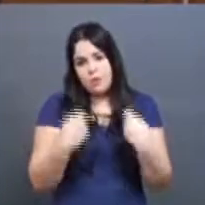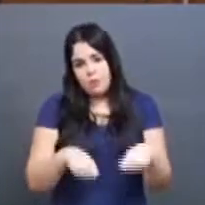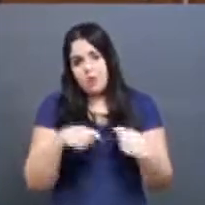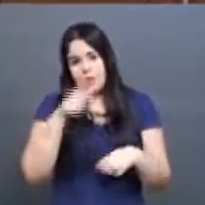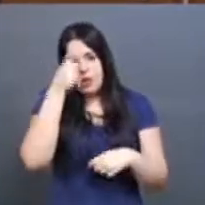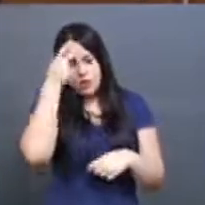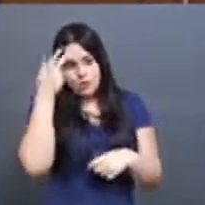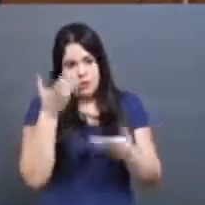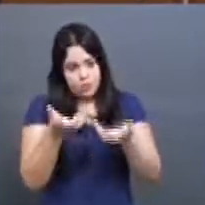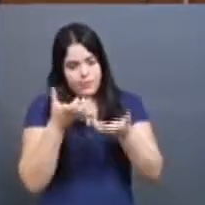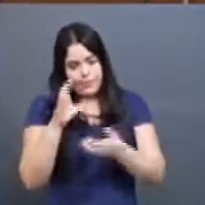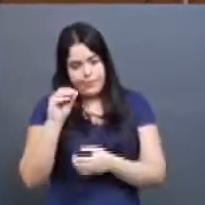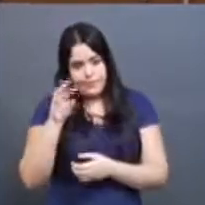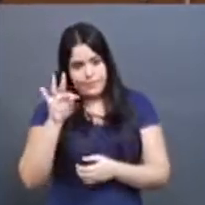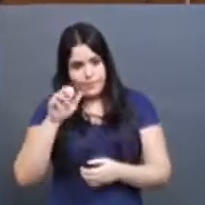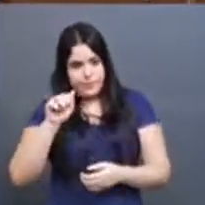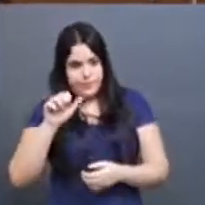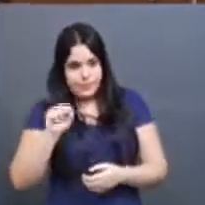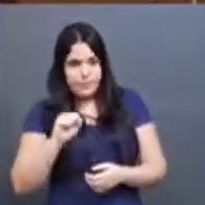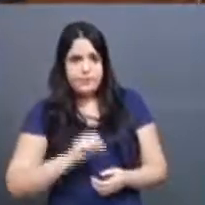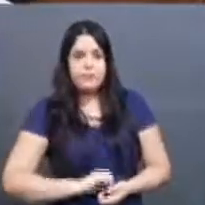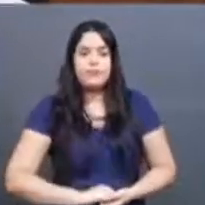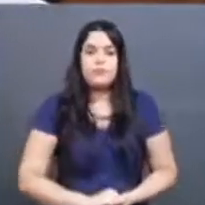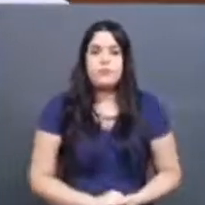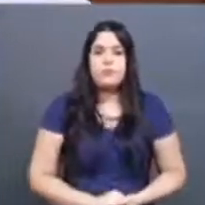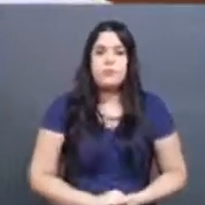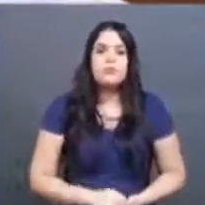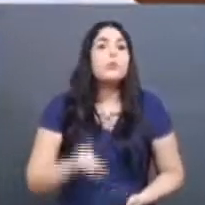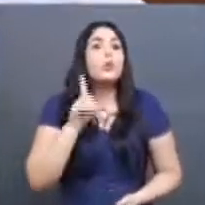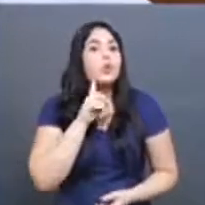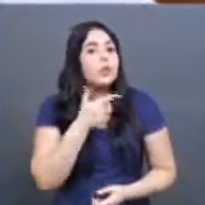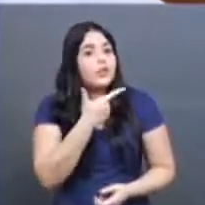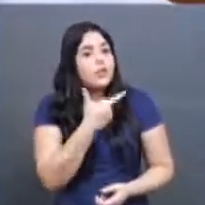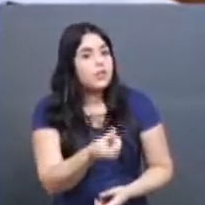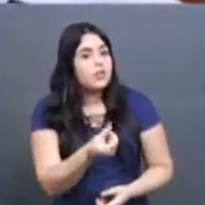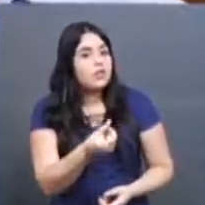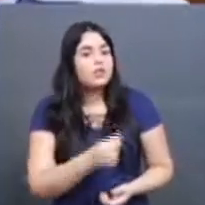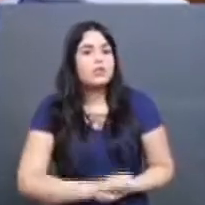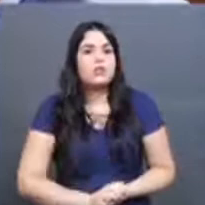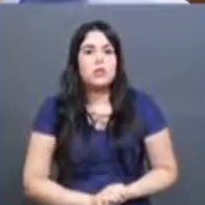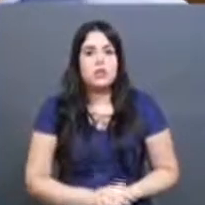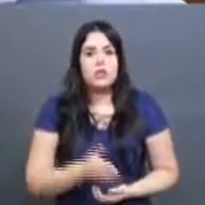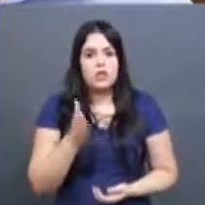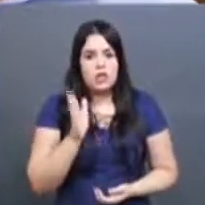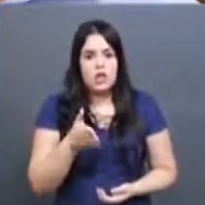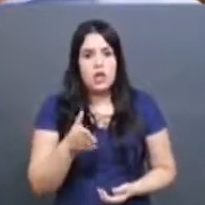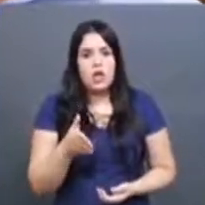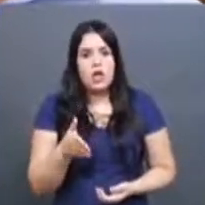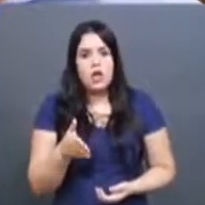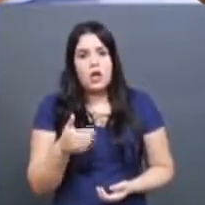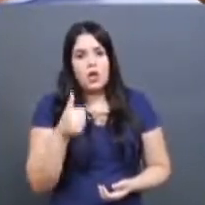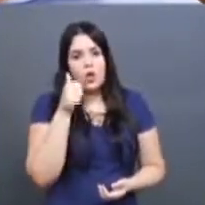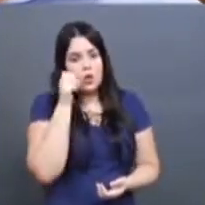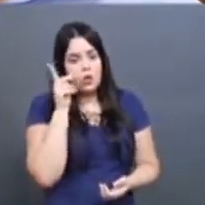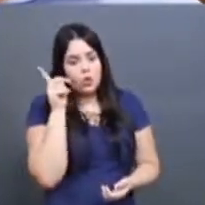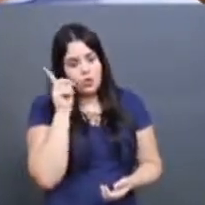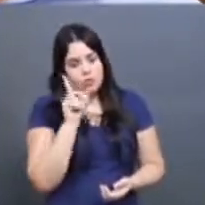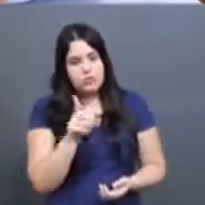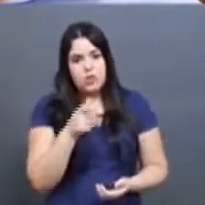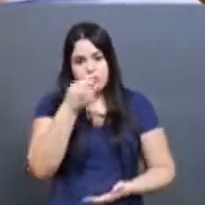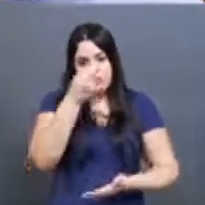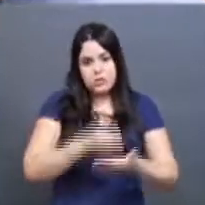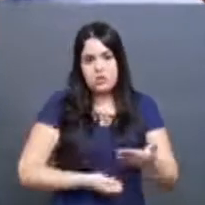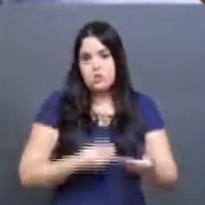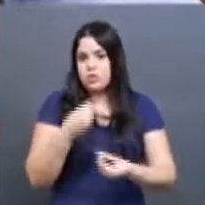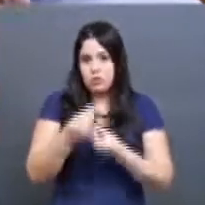as cotas fará a sua inscrição. E no dia 26, então, já é possível se cadastrar, fazer essa análise? Como vai ser